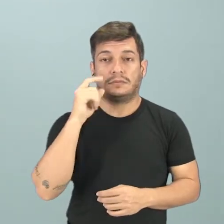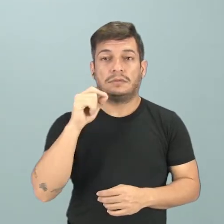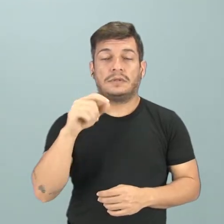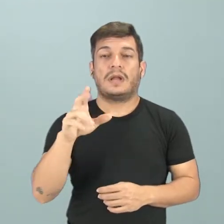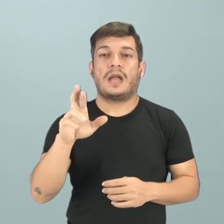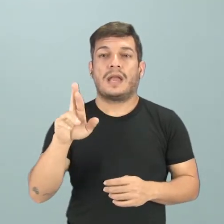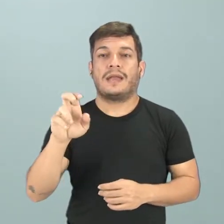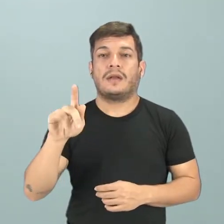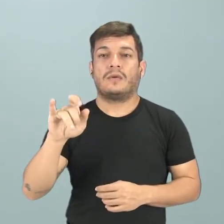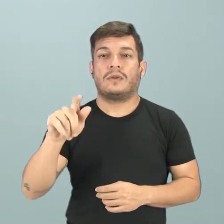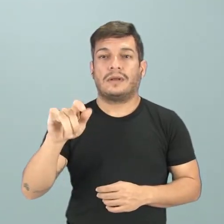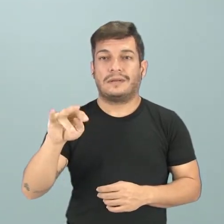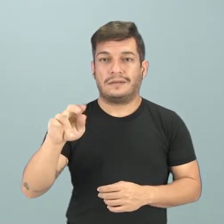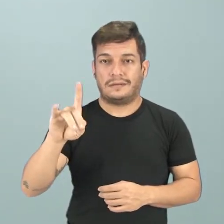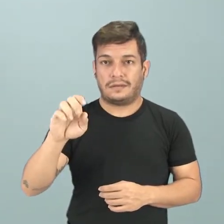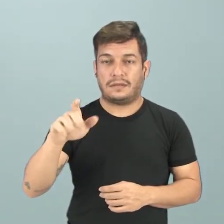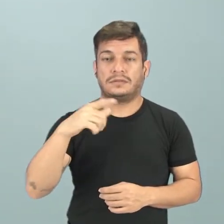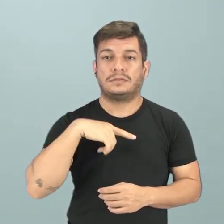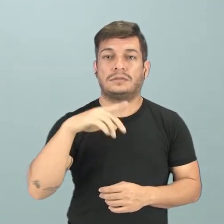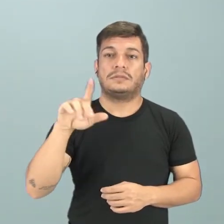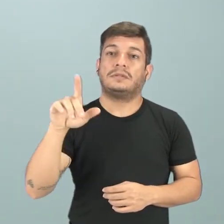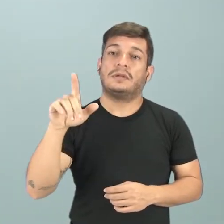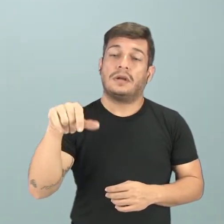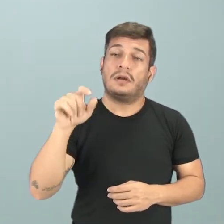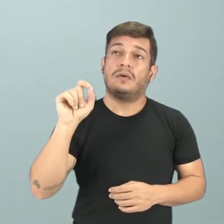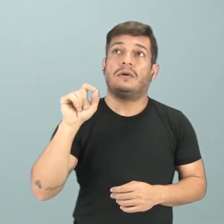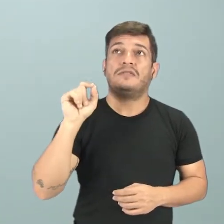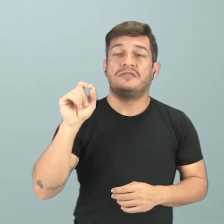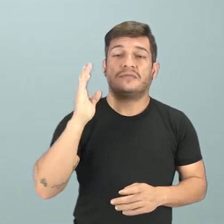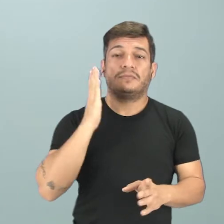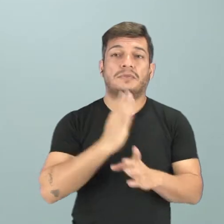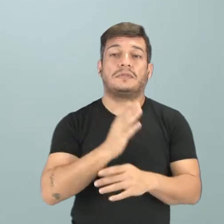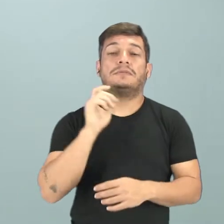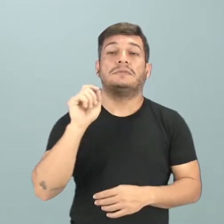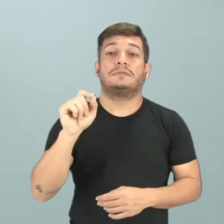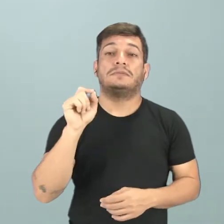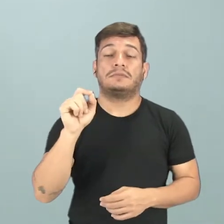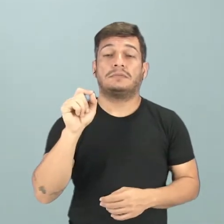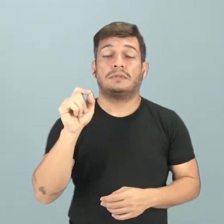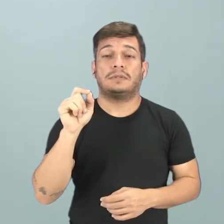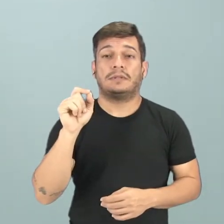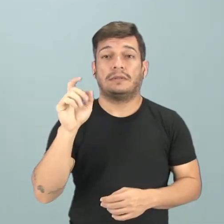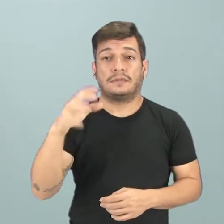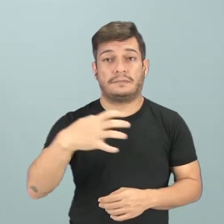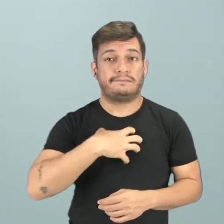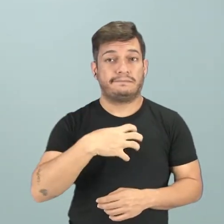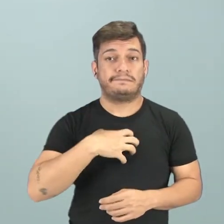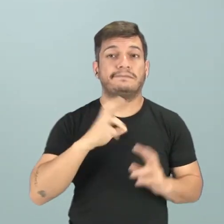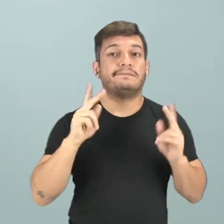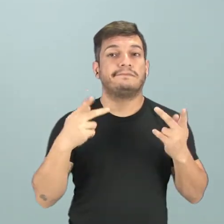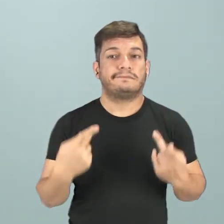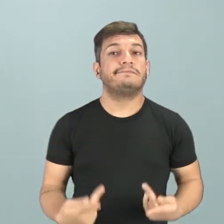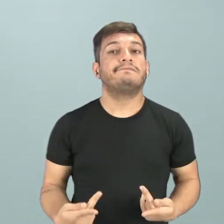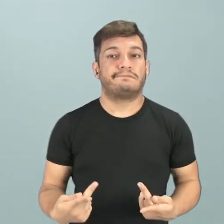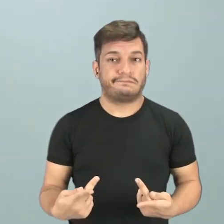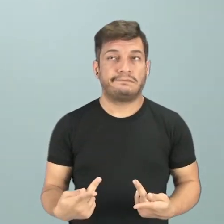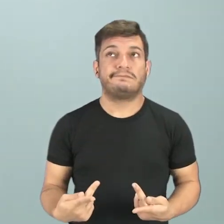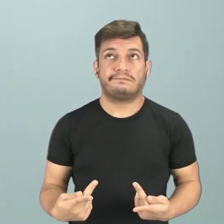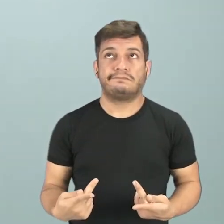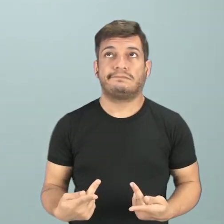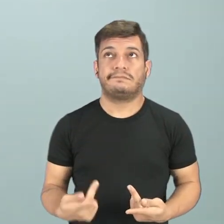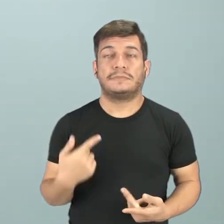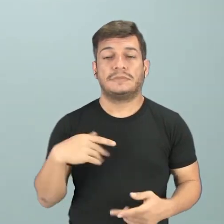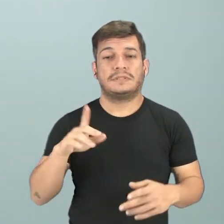de determinados ecossistemas são causadas por conta da ação humana. E nem